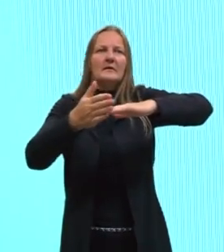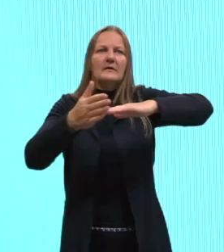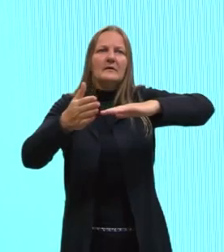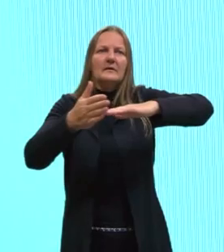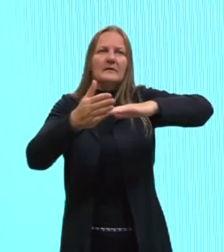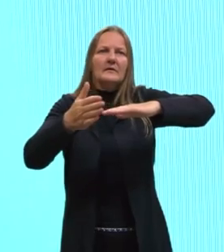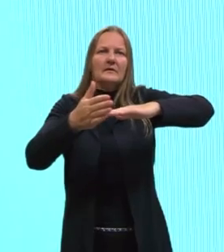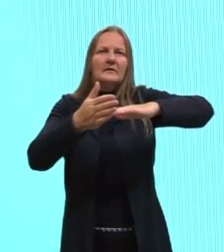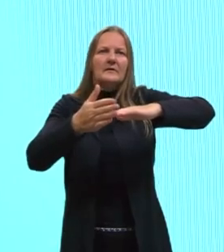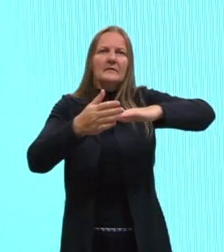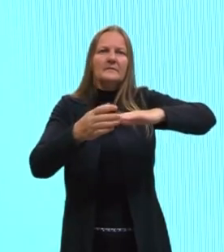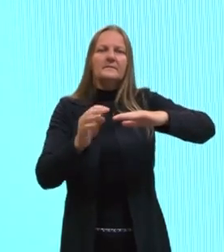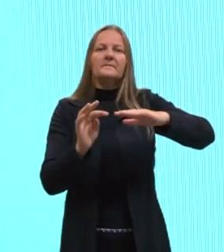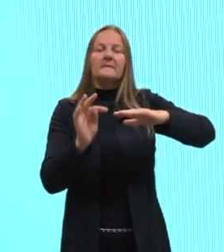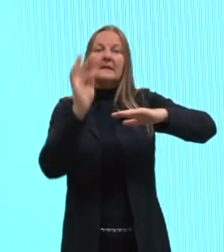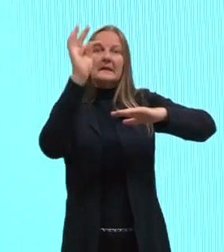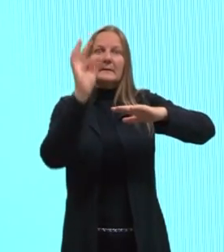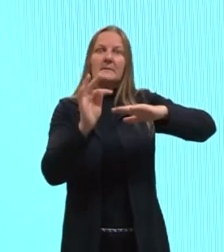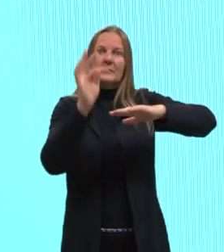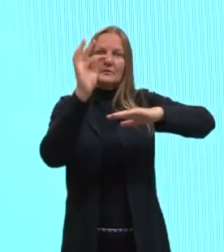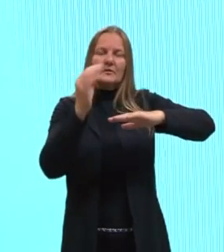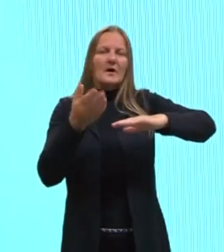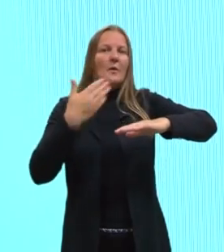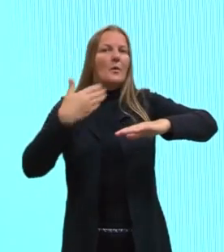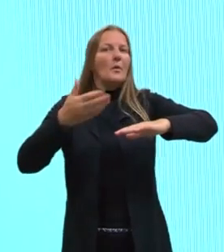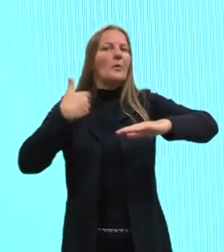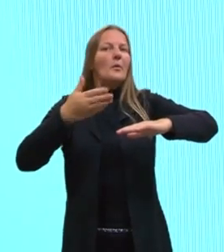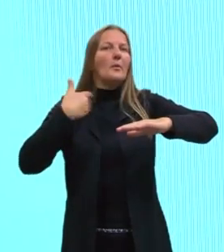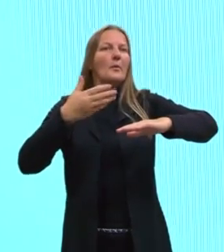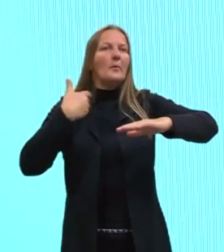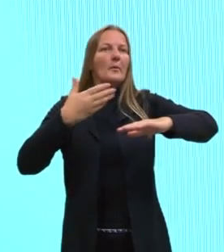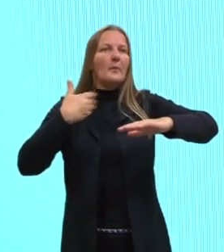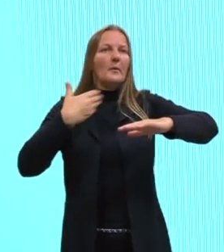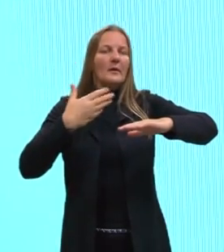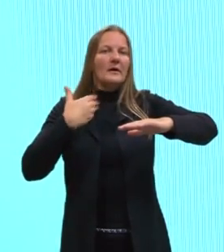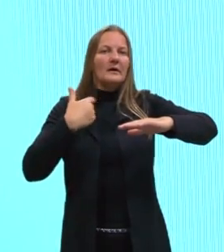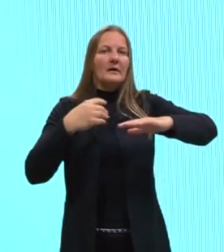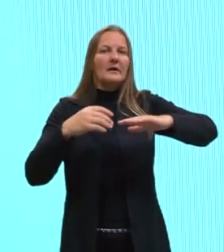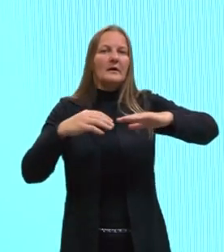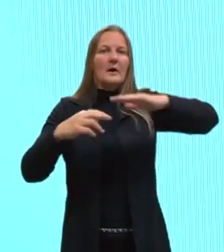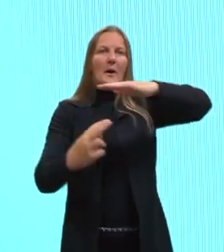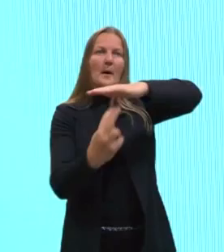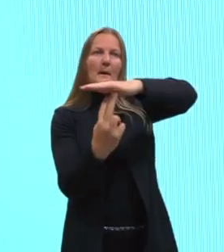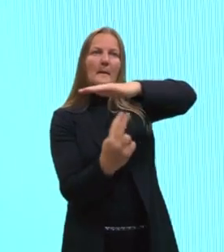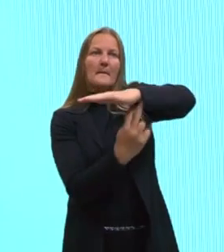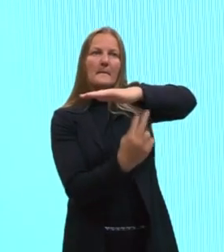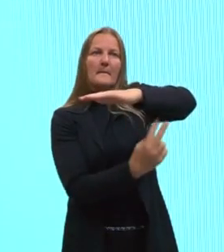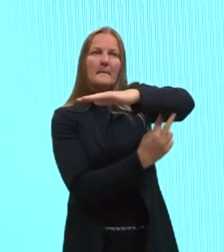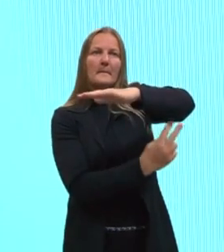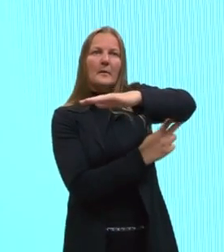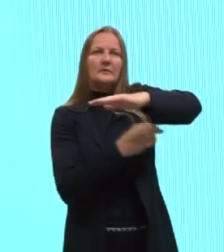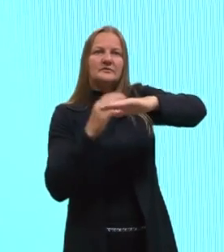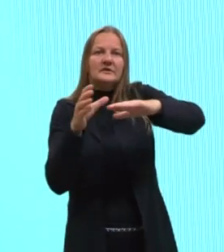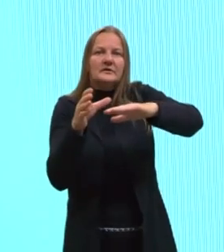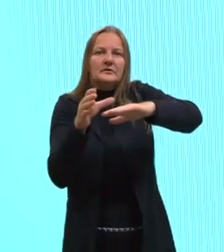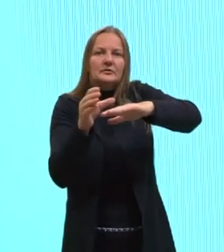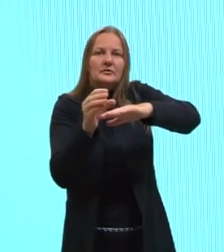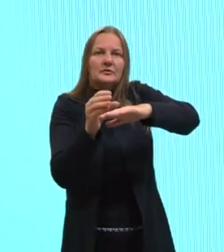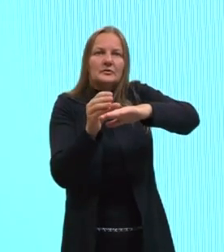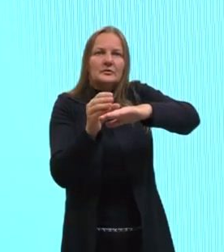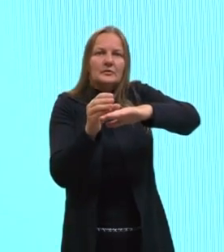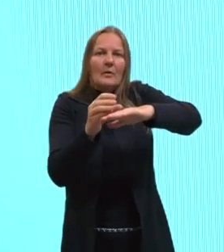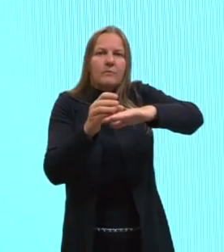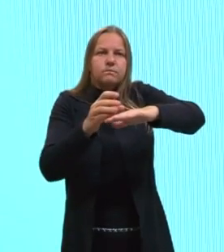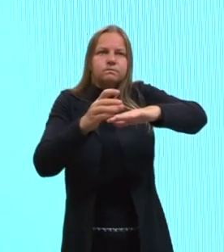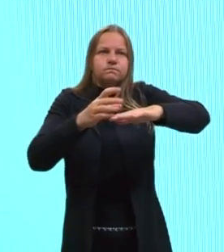temperatura está muito alta, como a gente costuma falar no dia a dia, eles vão ficar, então, mais próximos.